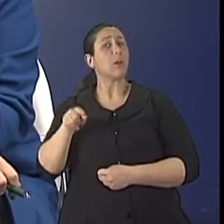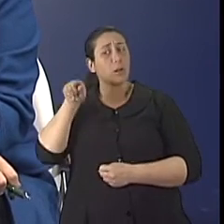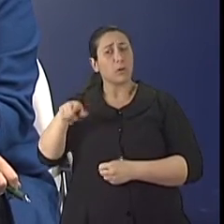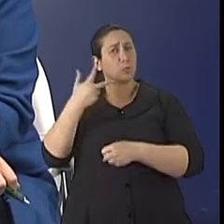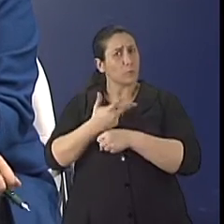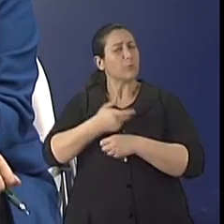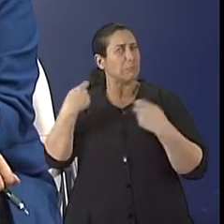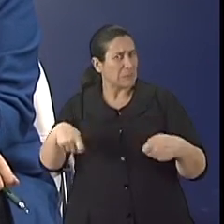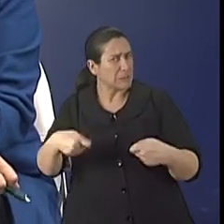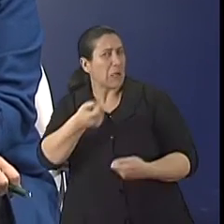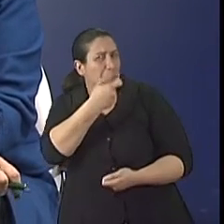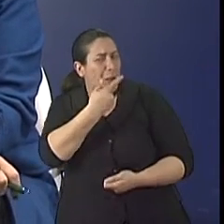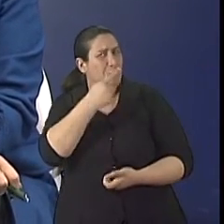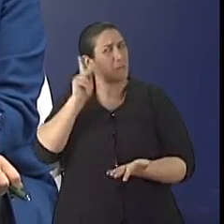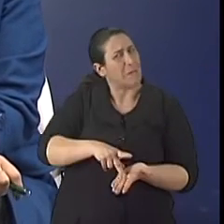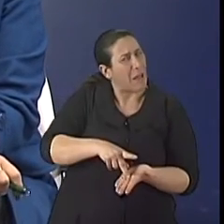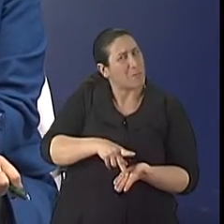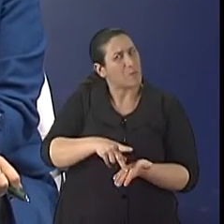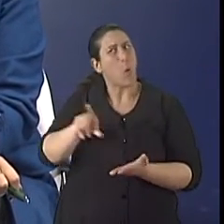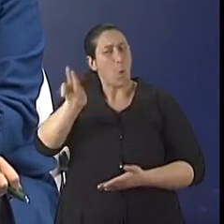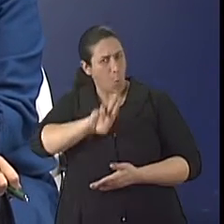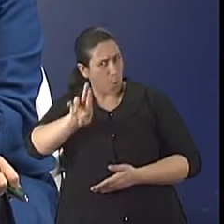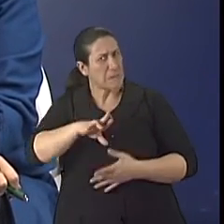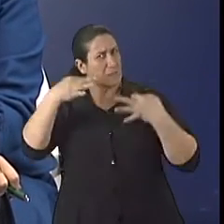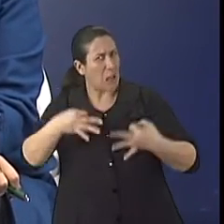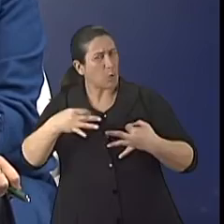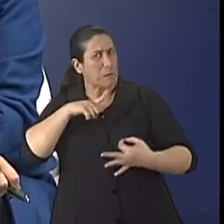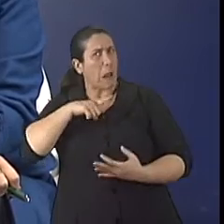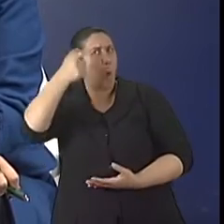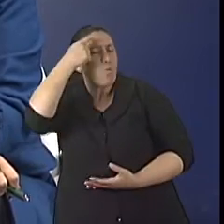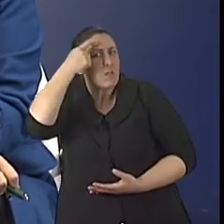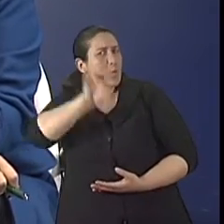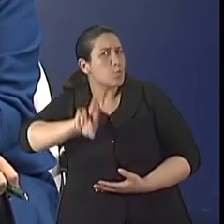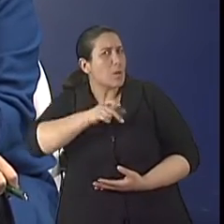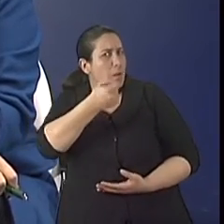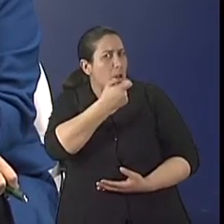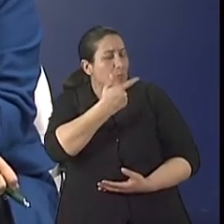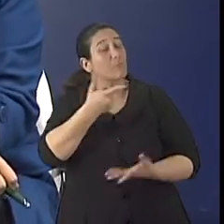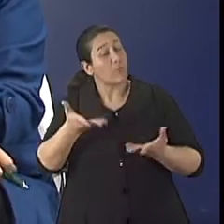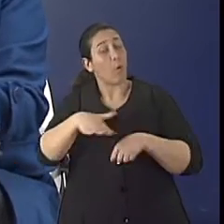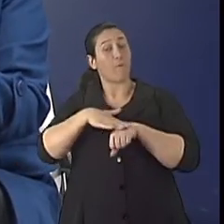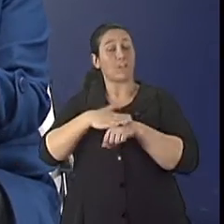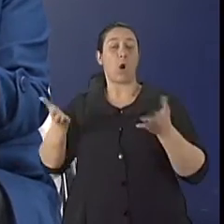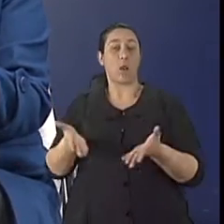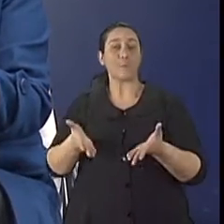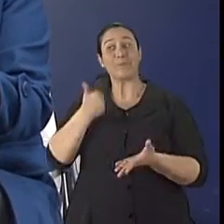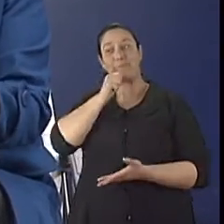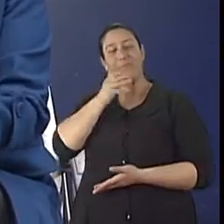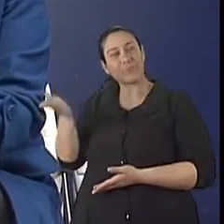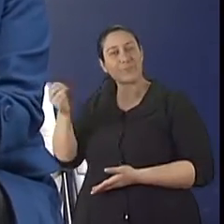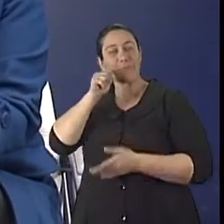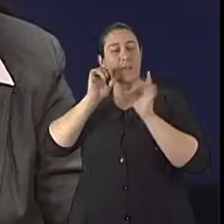necessários? Será que são? E se são utilizados de forma racional? Isso a gente vai conversar a partir de agora. Com a